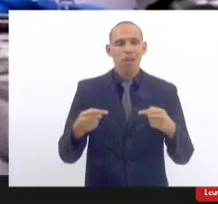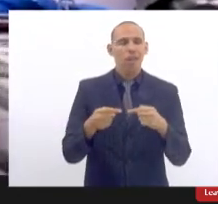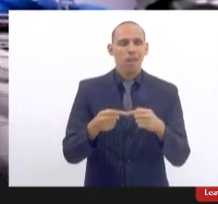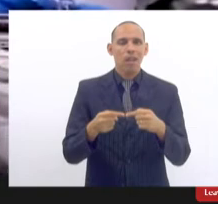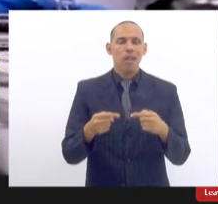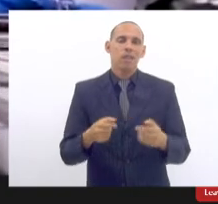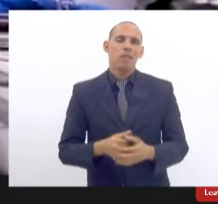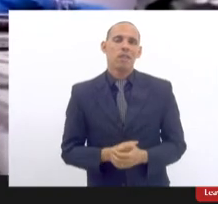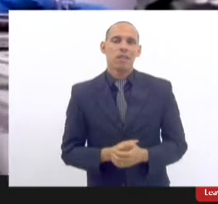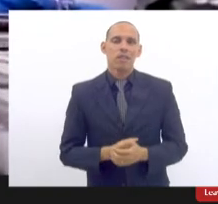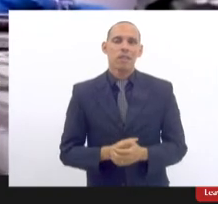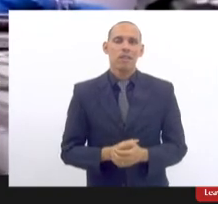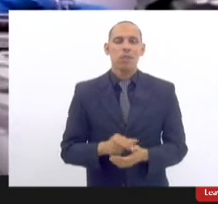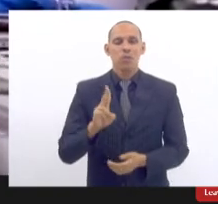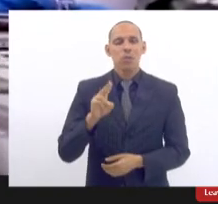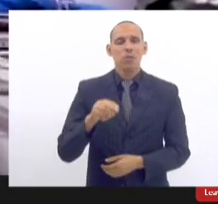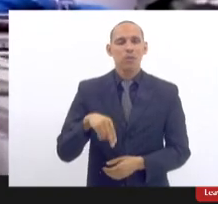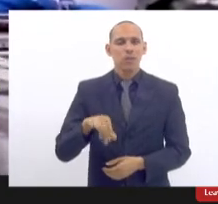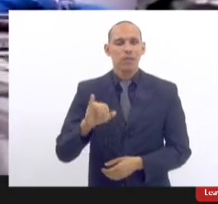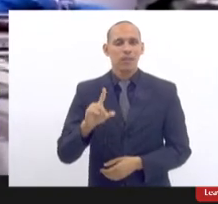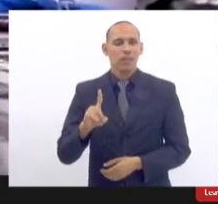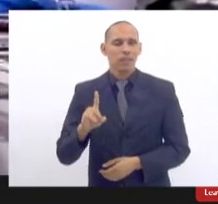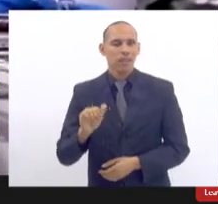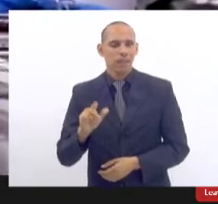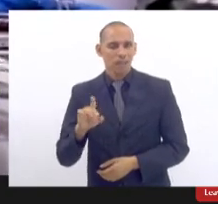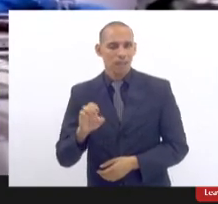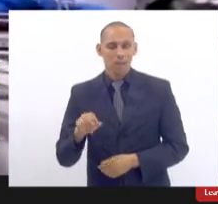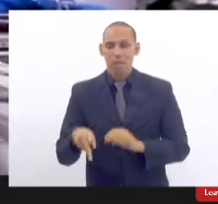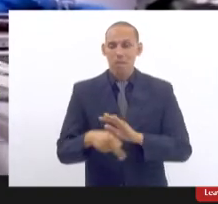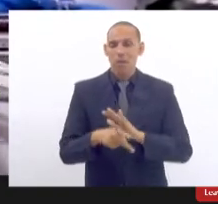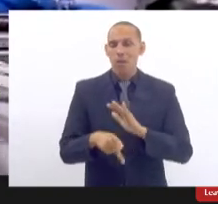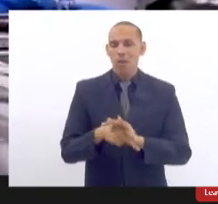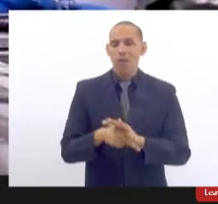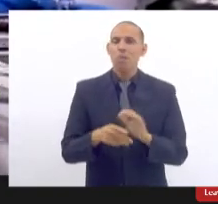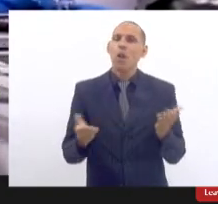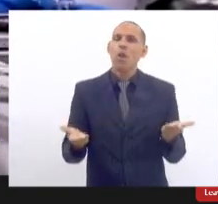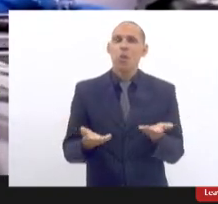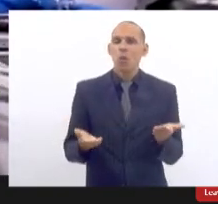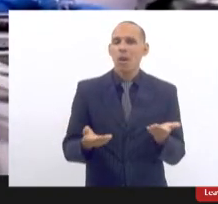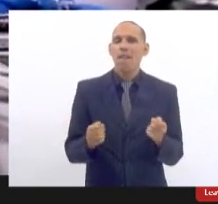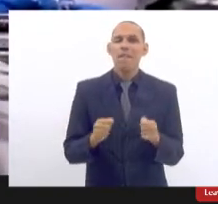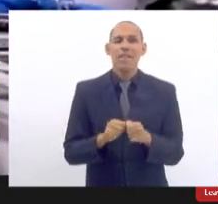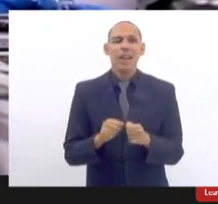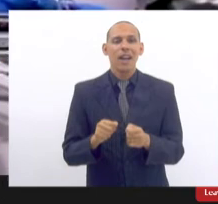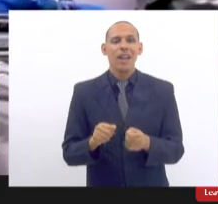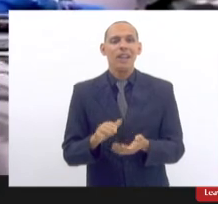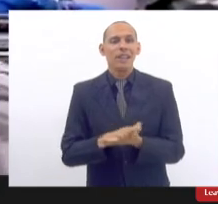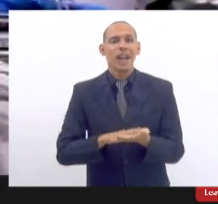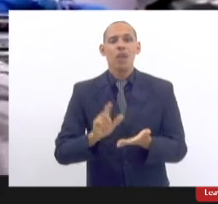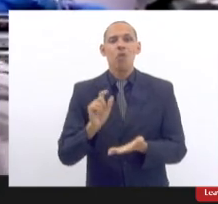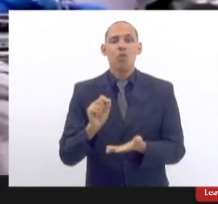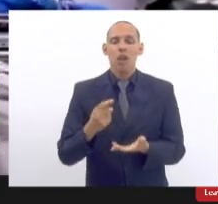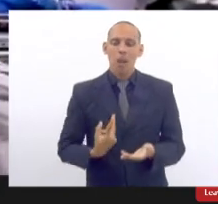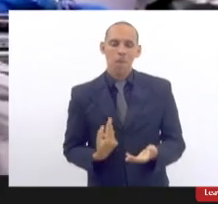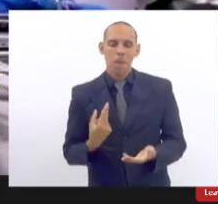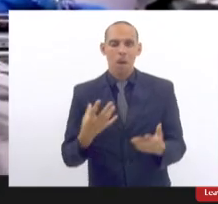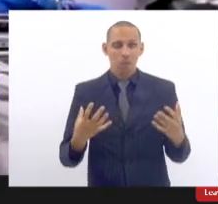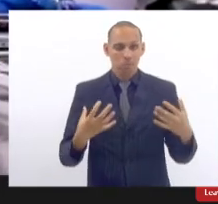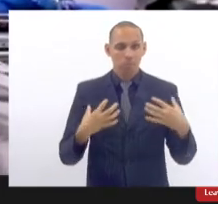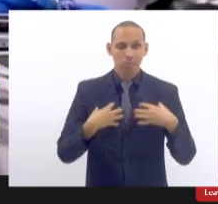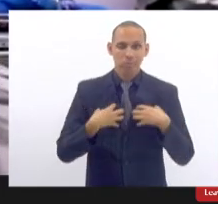próprias da SES que hoje não fazem a cirurgia plástica de implante